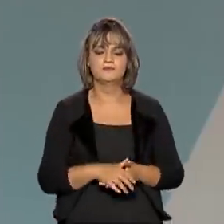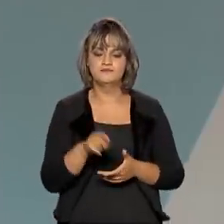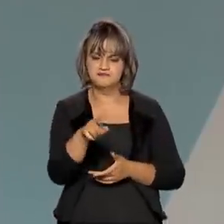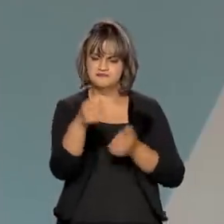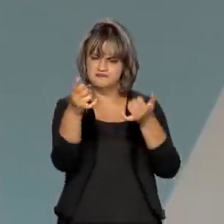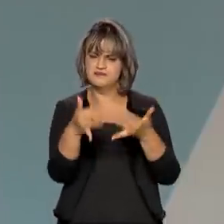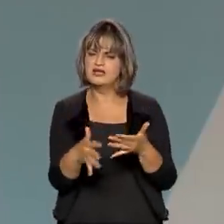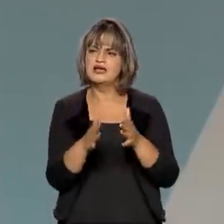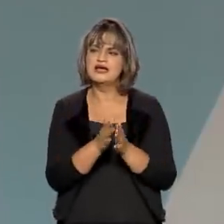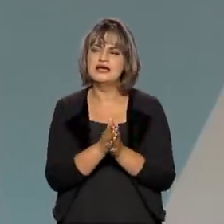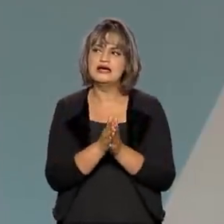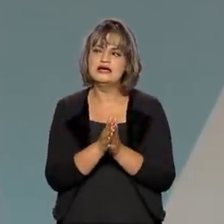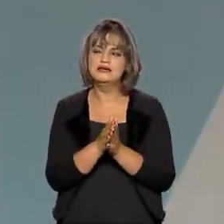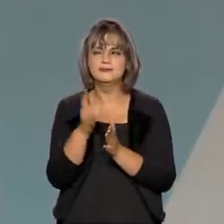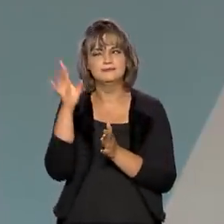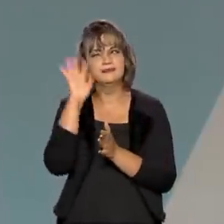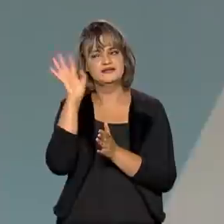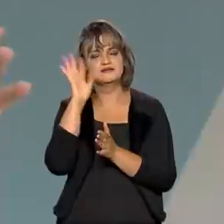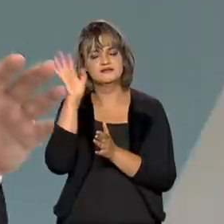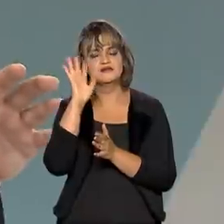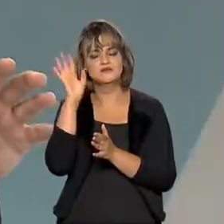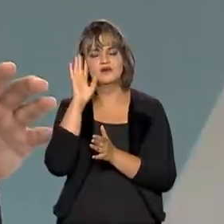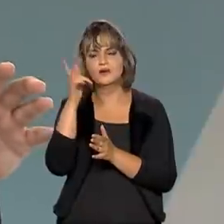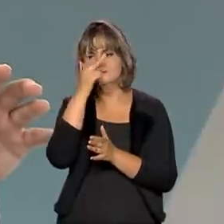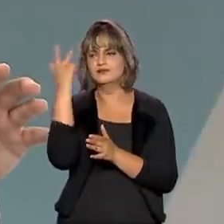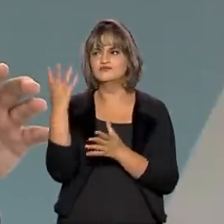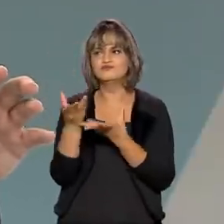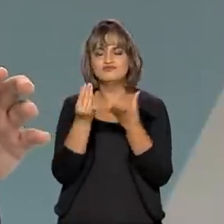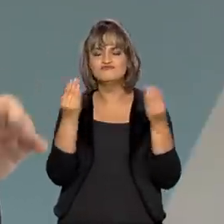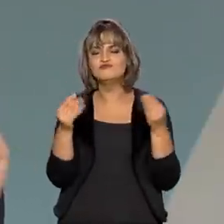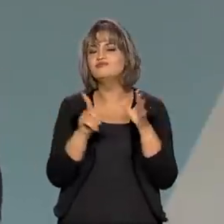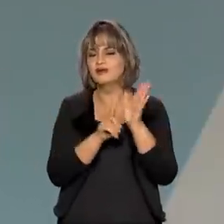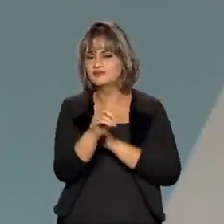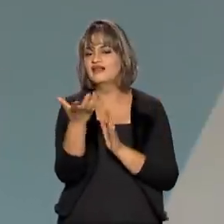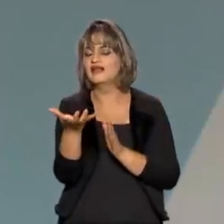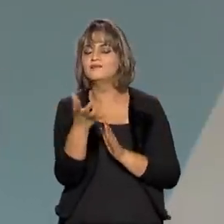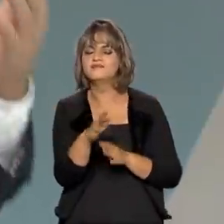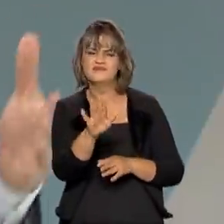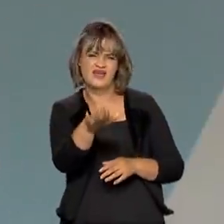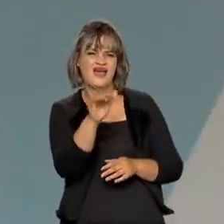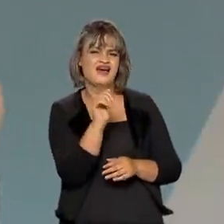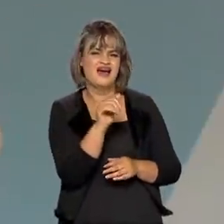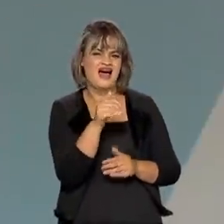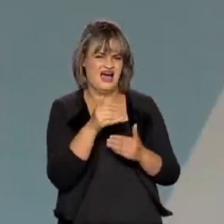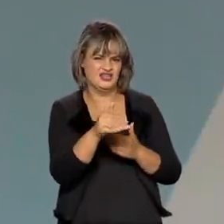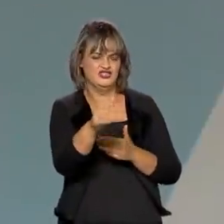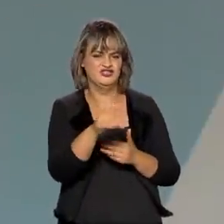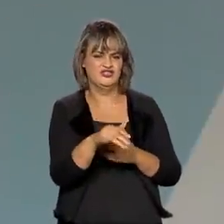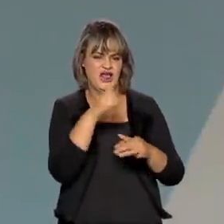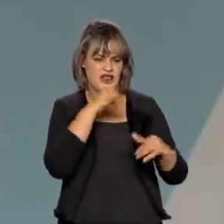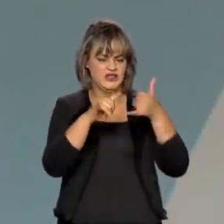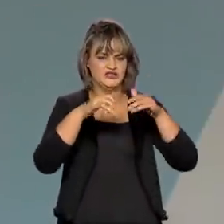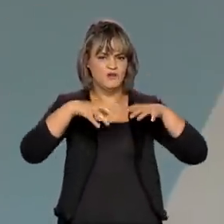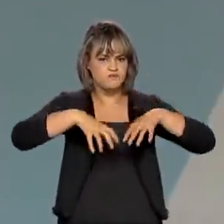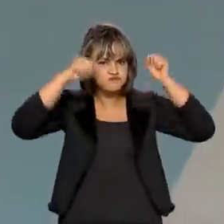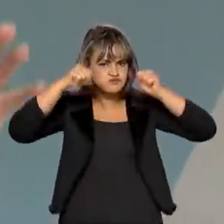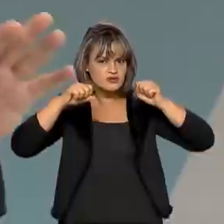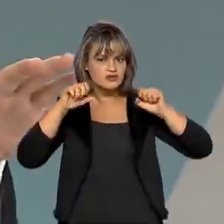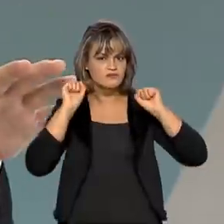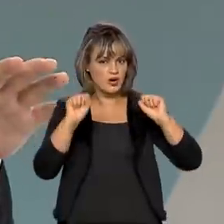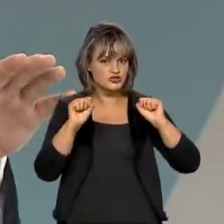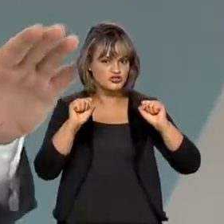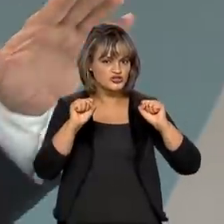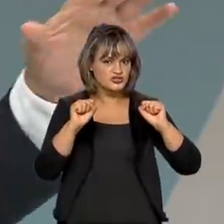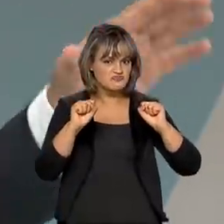considerando todo esse contexto, uma pergunta que todo mundo queria fazer ao senhor. Existe algum risco de racionamento de energia elétrica